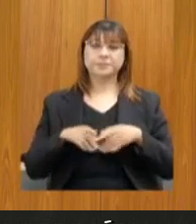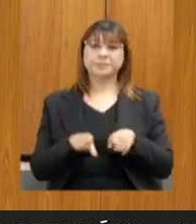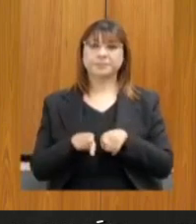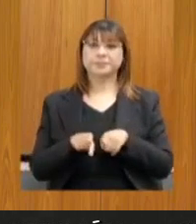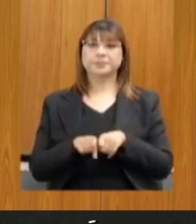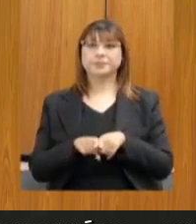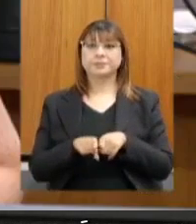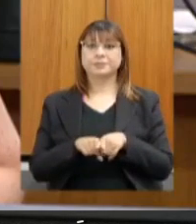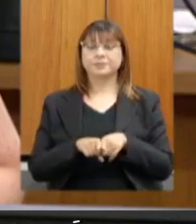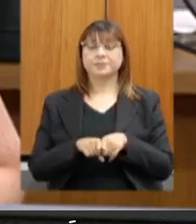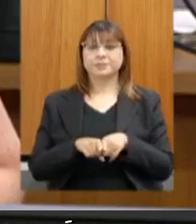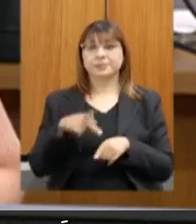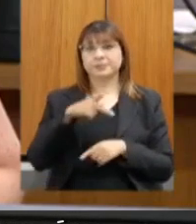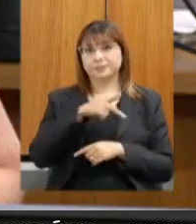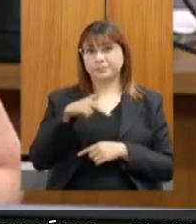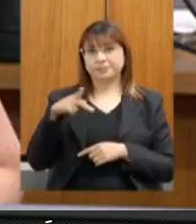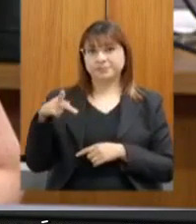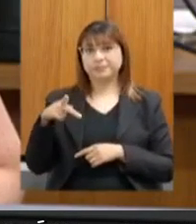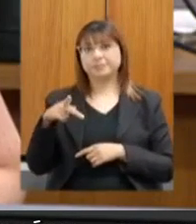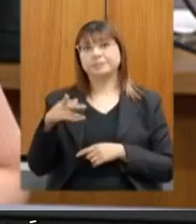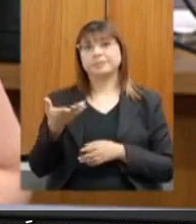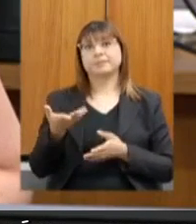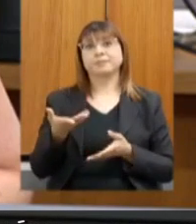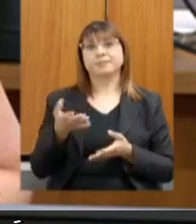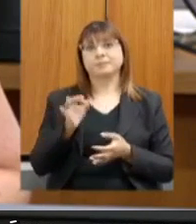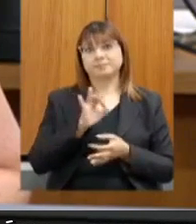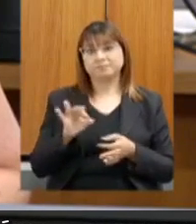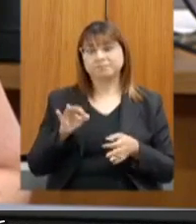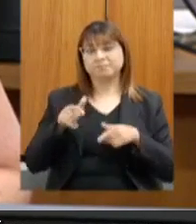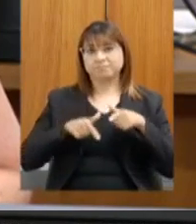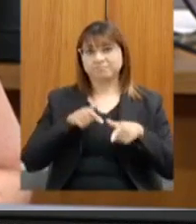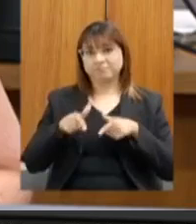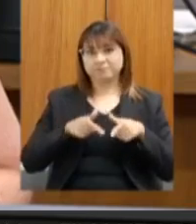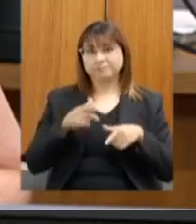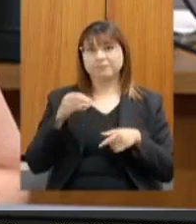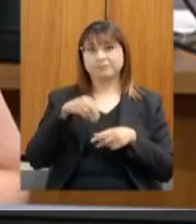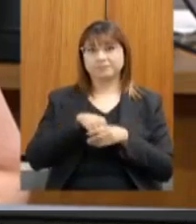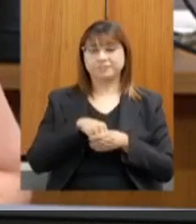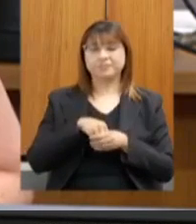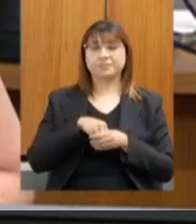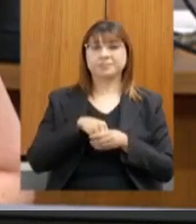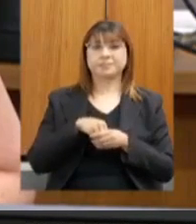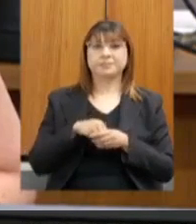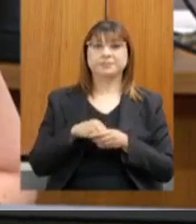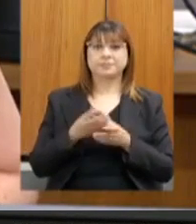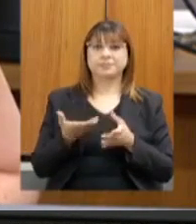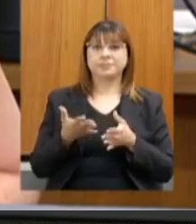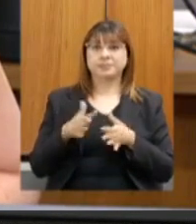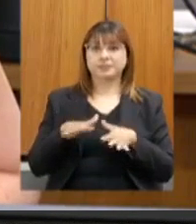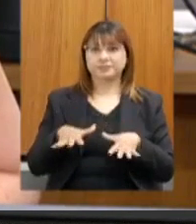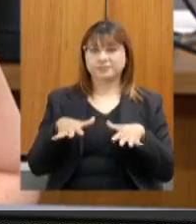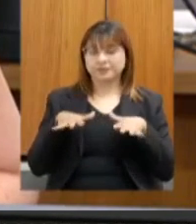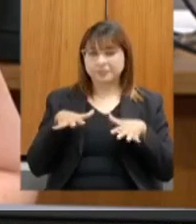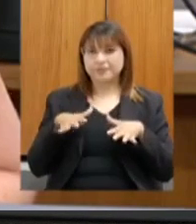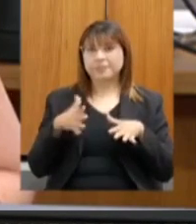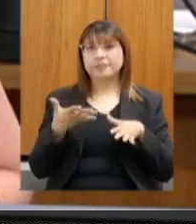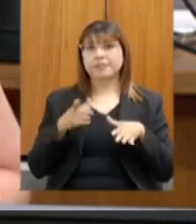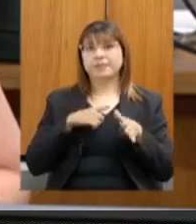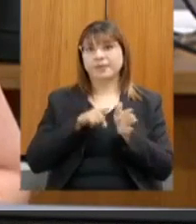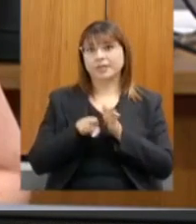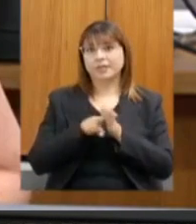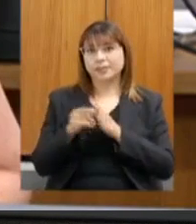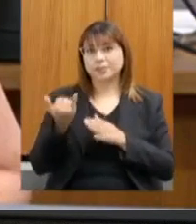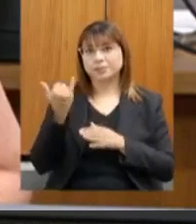o presidente que vem conduzindo muito bem os trabalhos aqui dessa audiência pública, com questionamentos extremamente pertinentes e aí eu